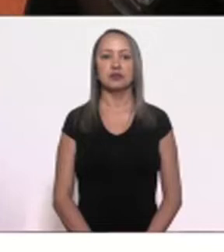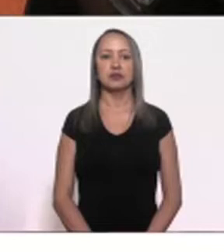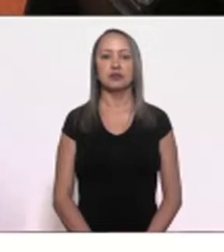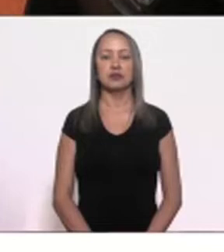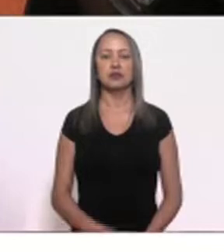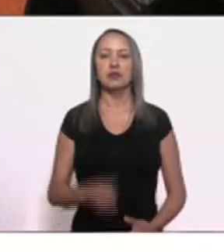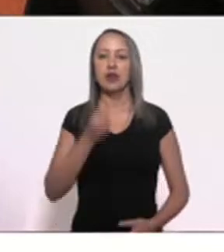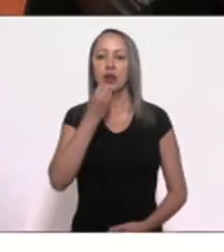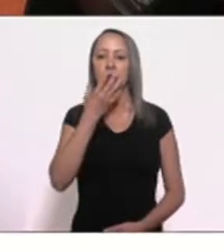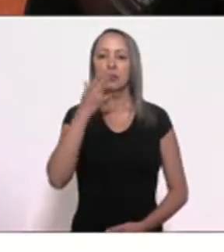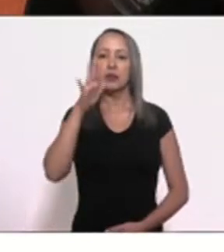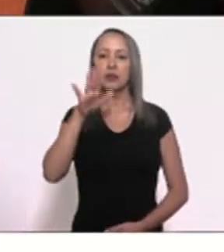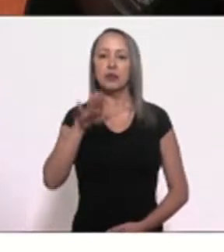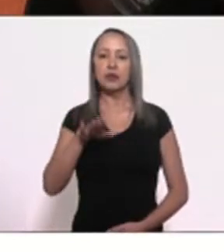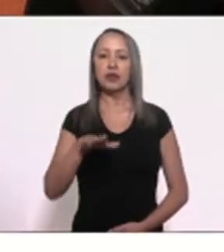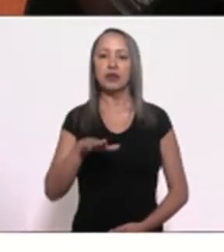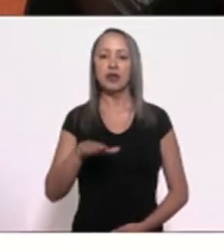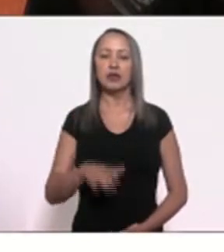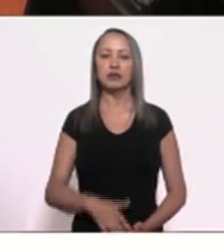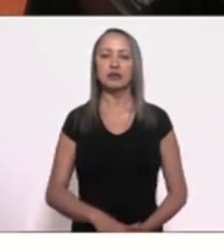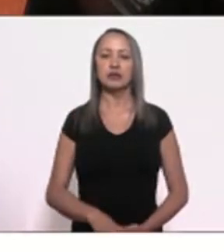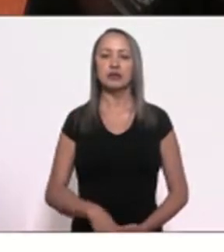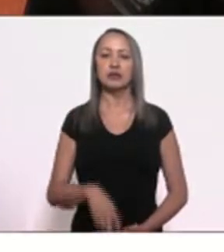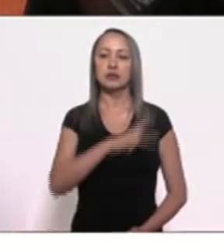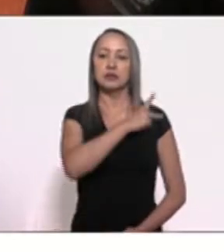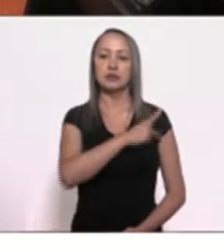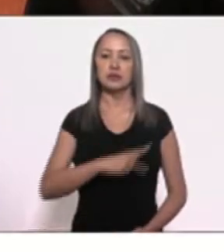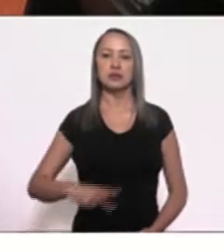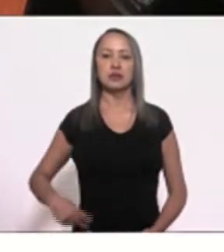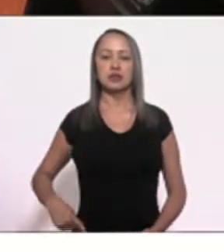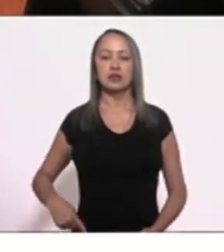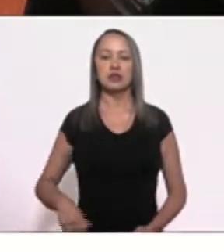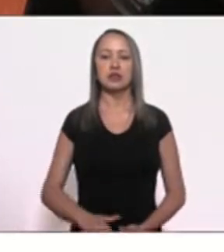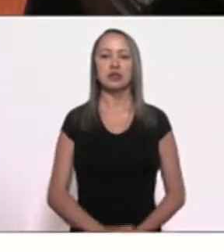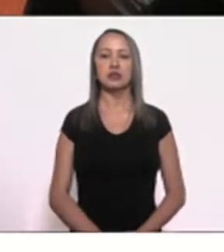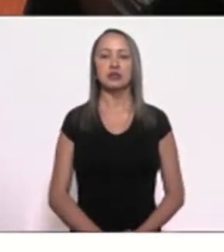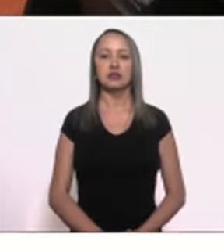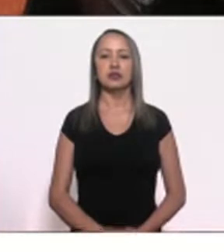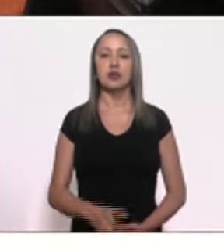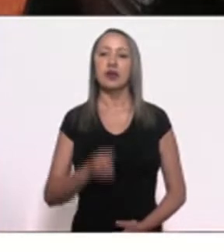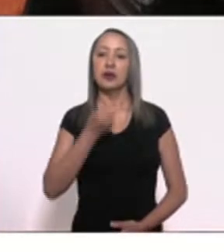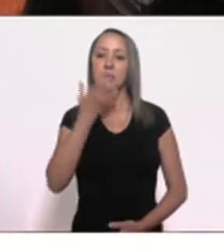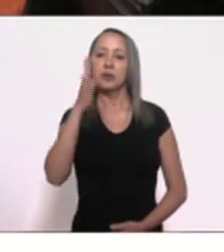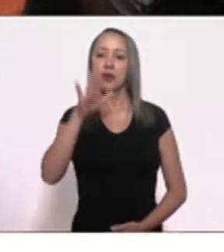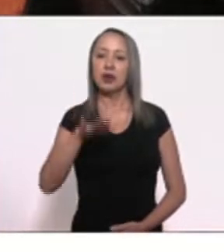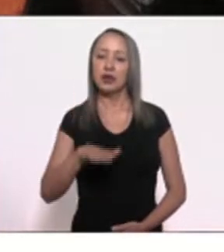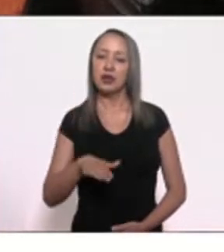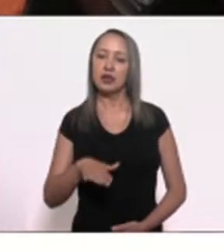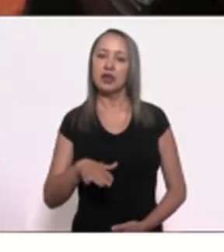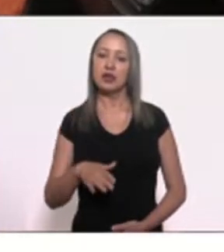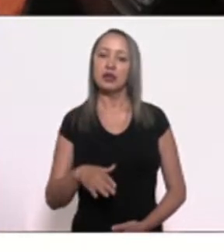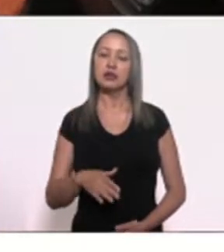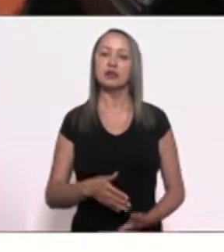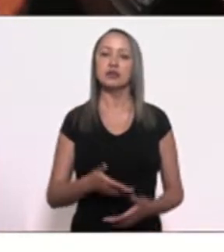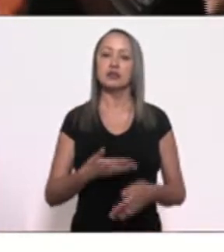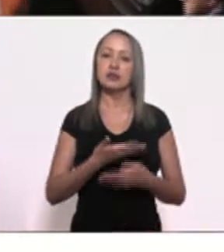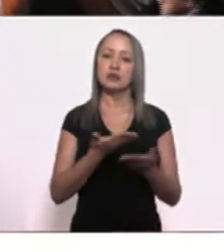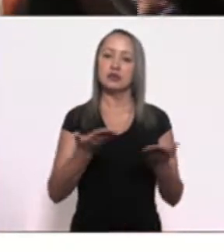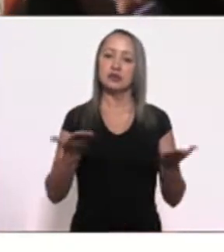Boa tarde, presidente Chaju, boa tarde aos colegas e aos demais que